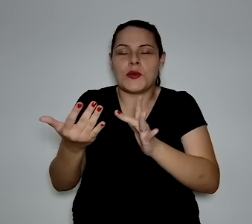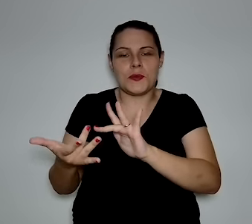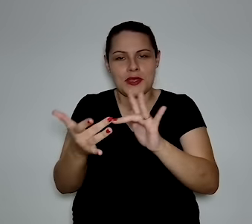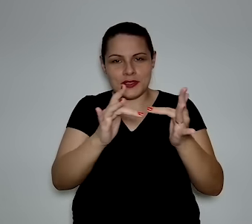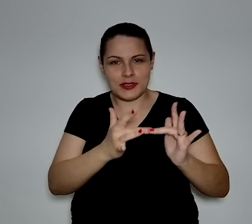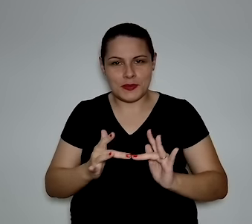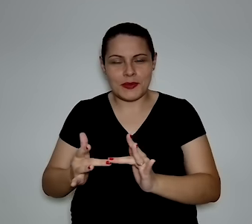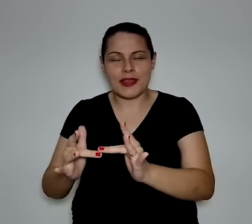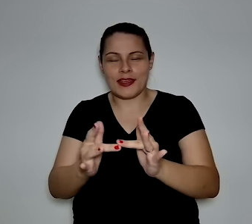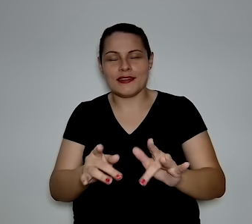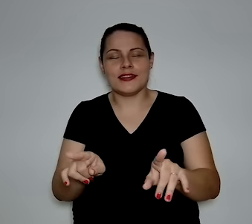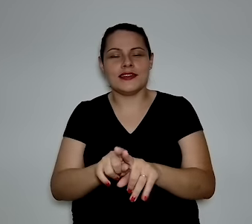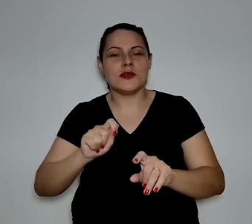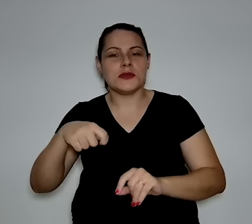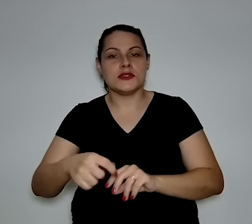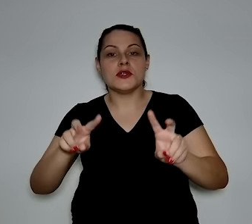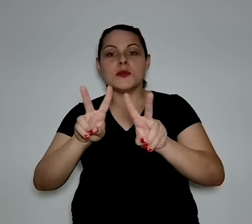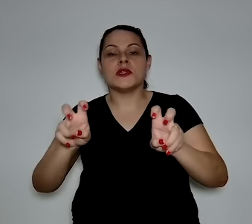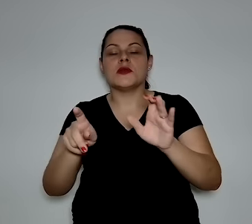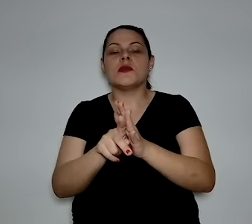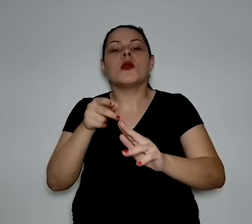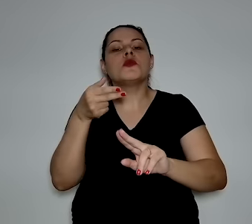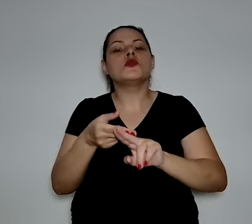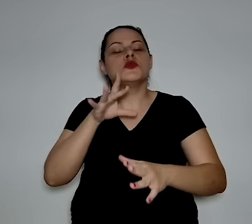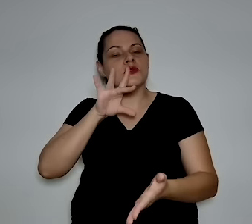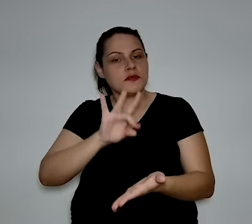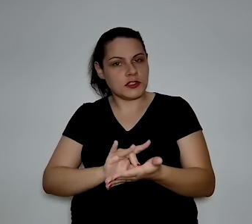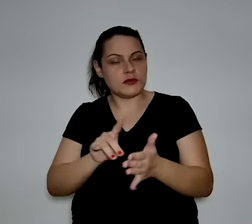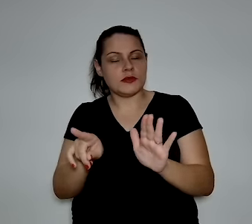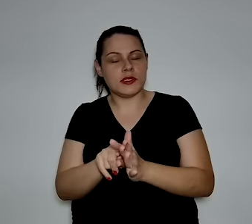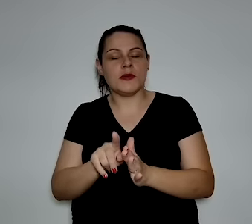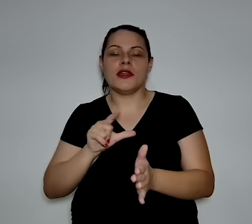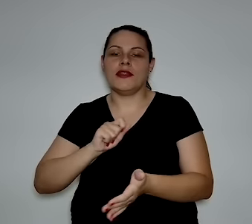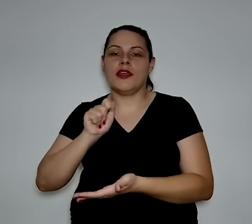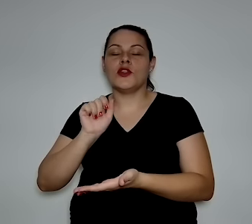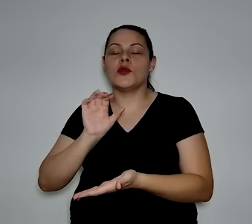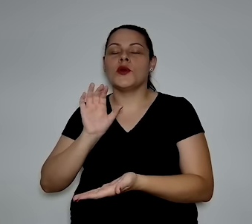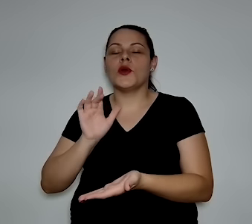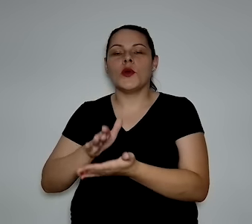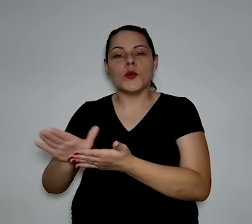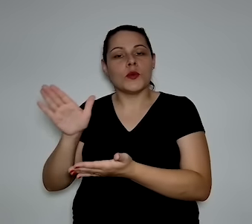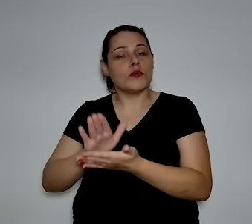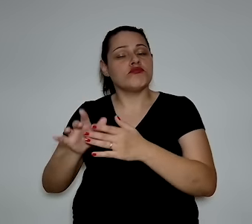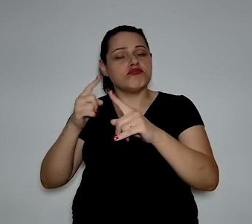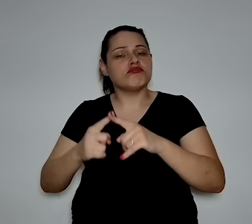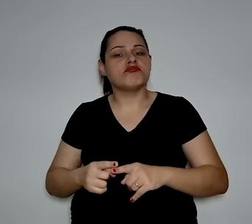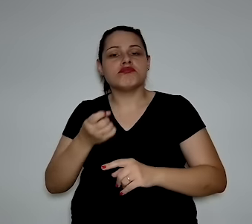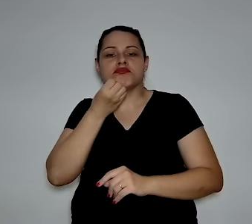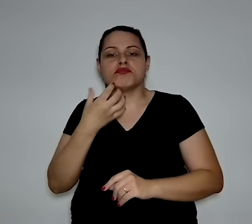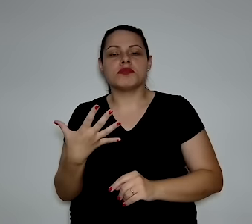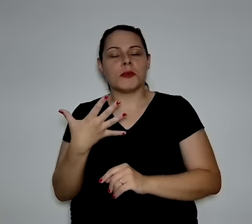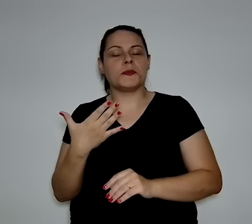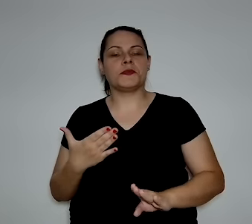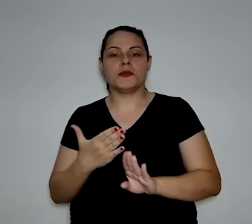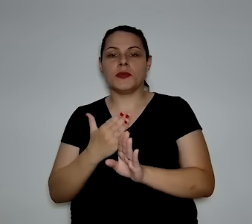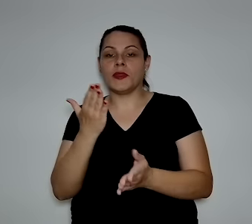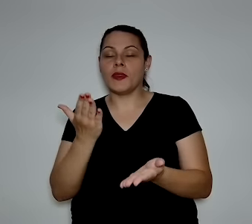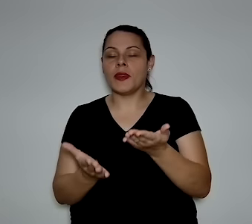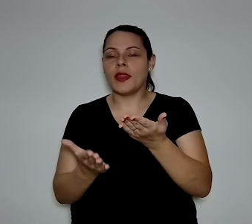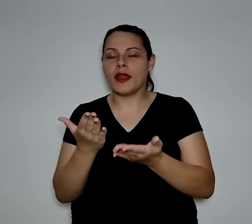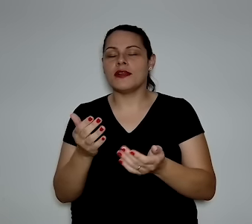início da cadeia no que diz respeito à aplicação com um custo competitivo. Eu acho que